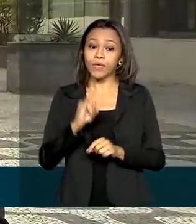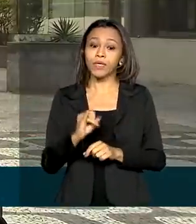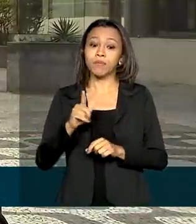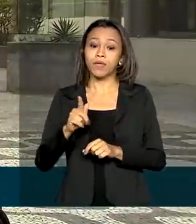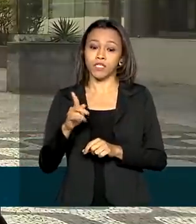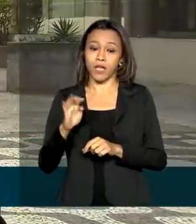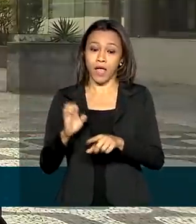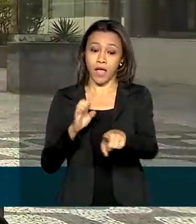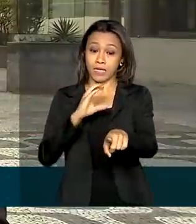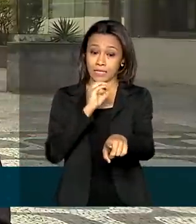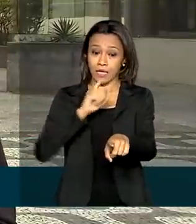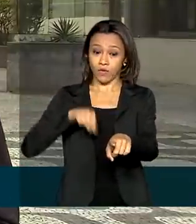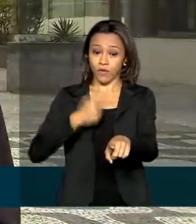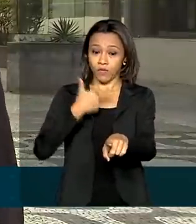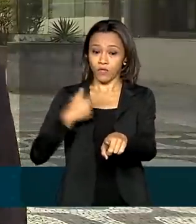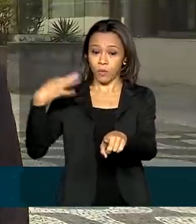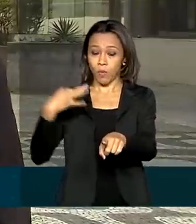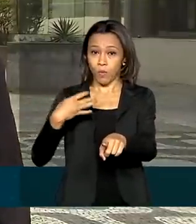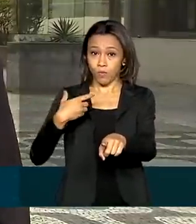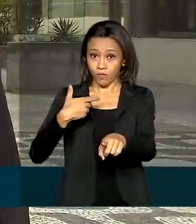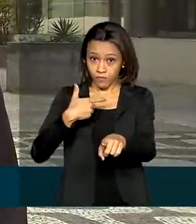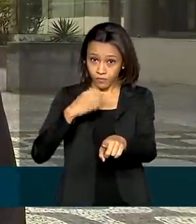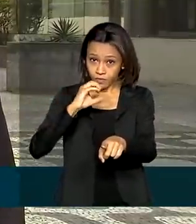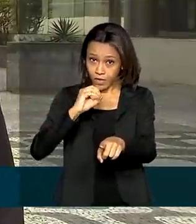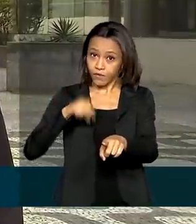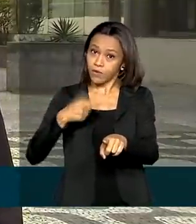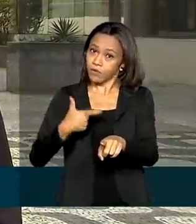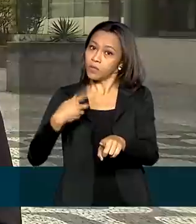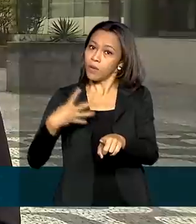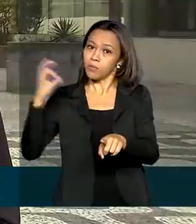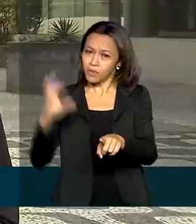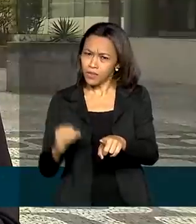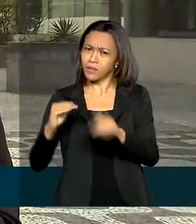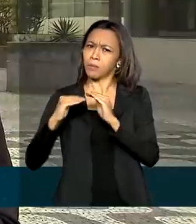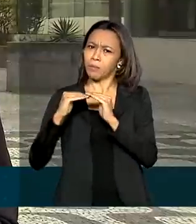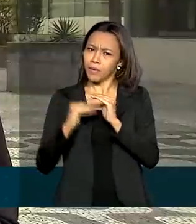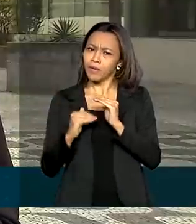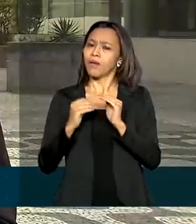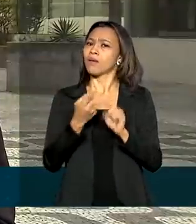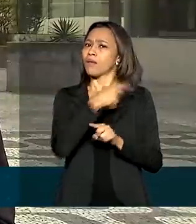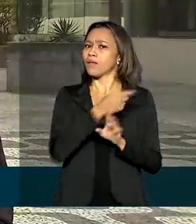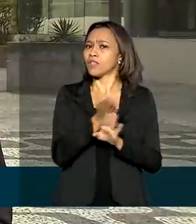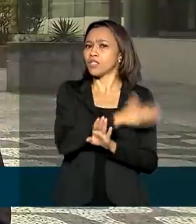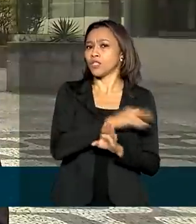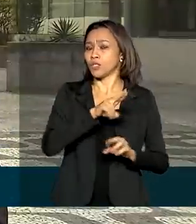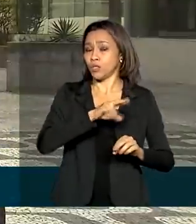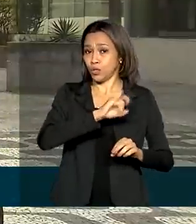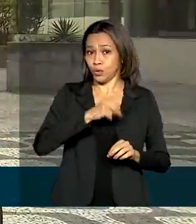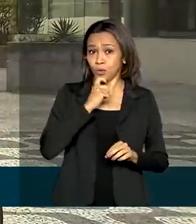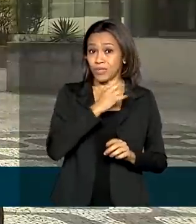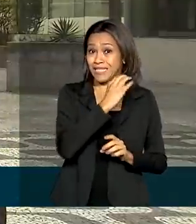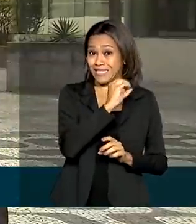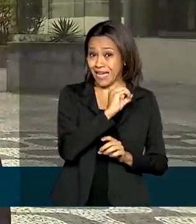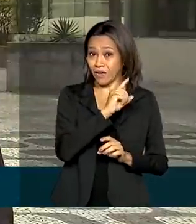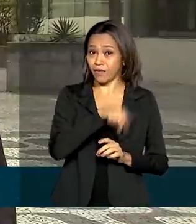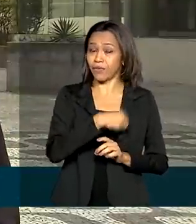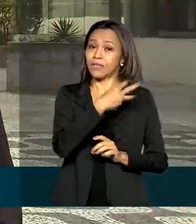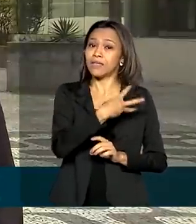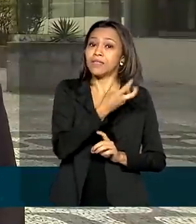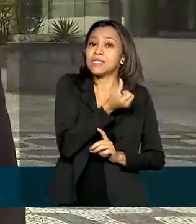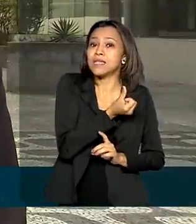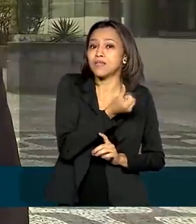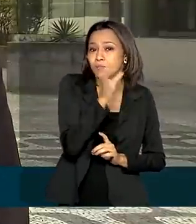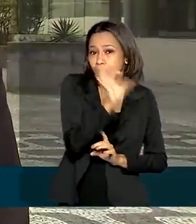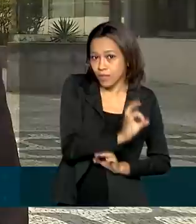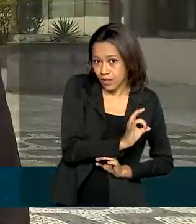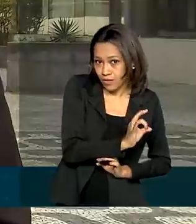,24%, ou seja, abaixo do que foi registrado em julho, quando o índice da inflação foi de 0,36%.